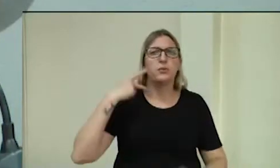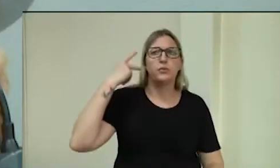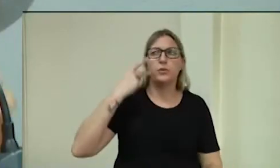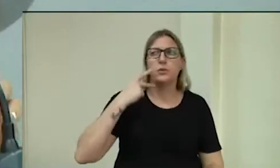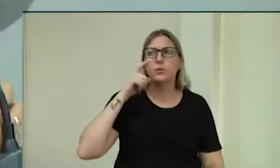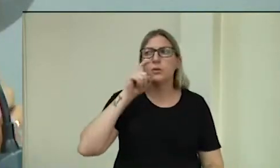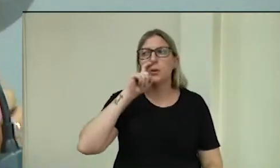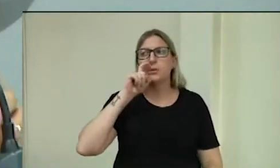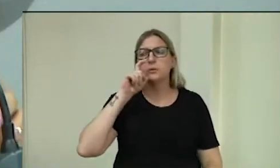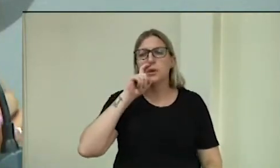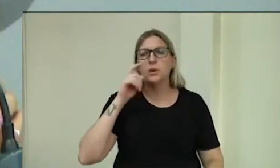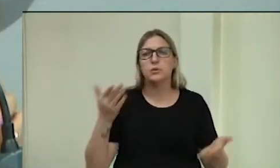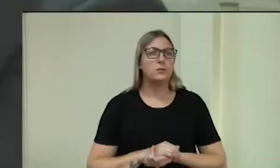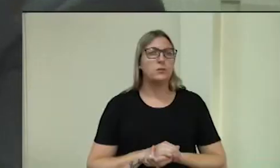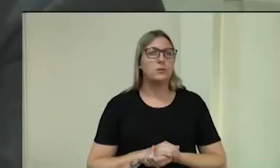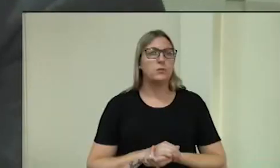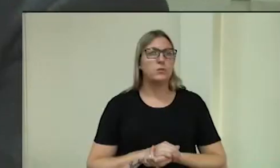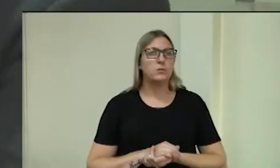Vereador André.